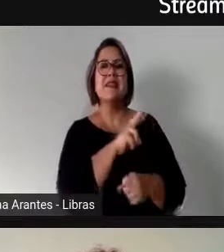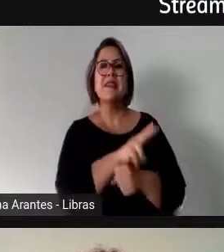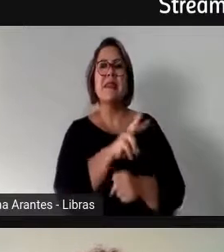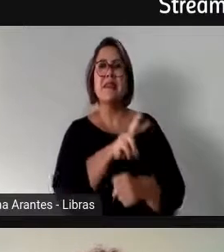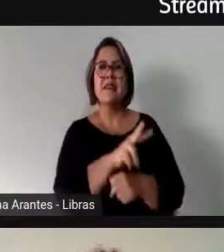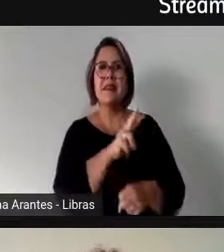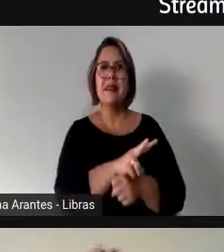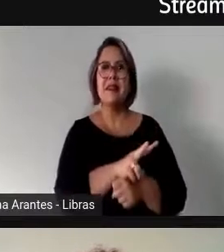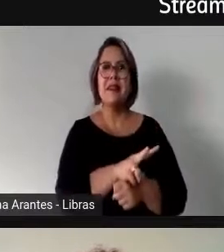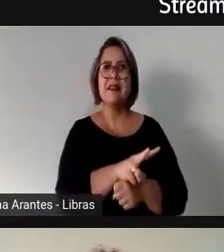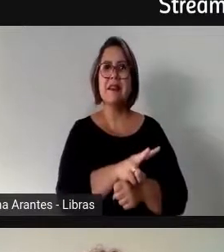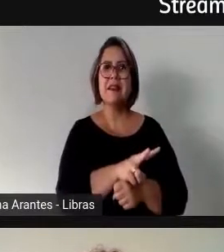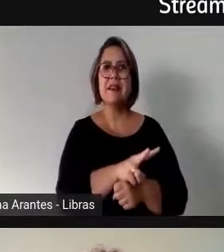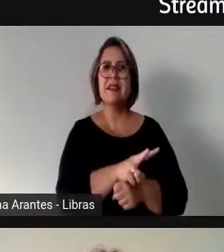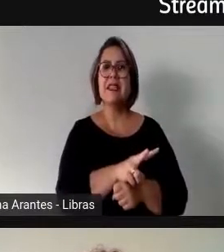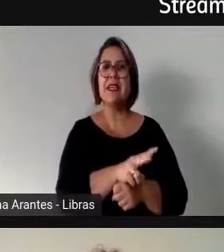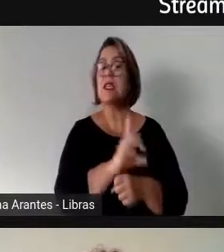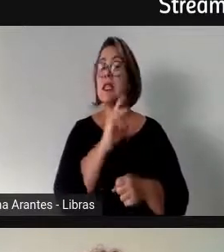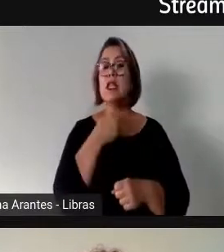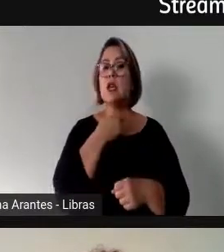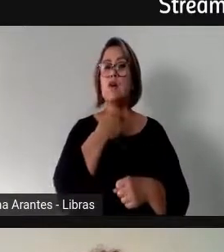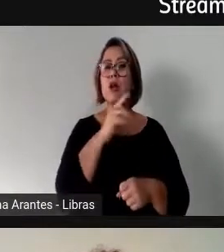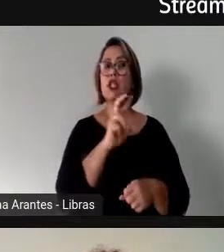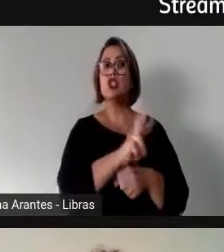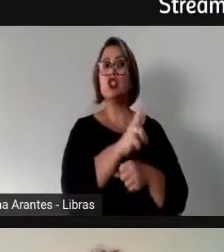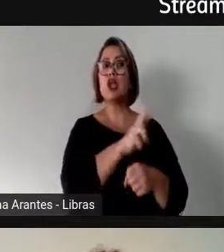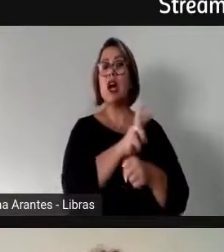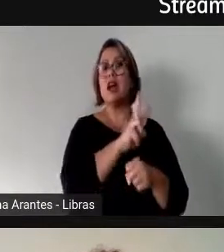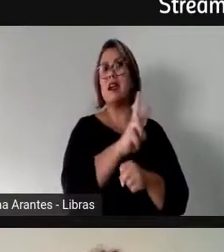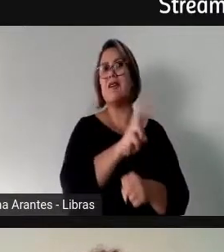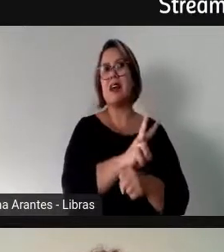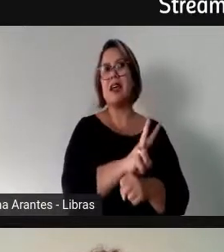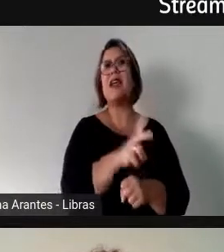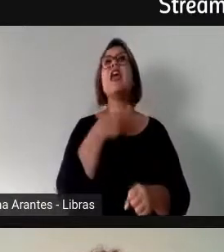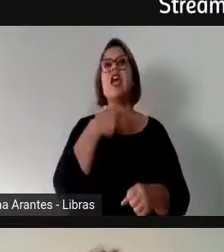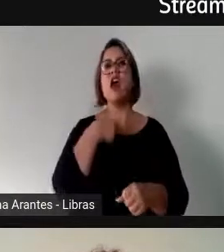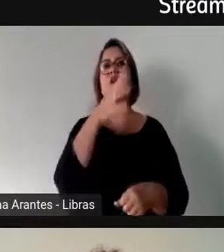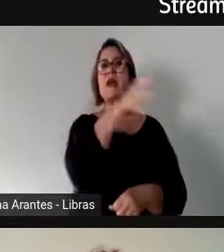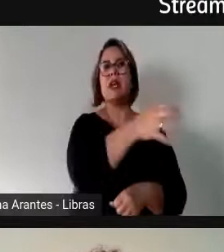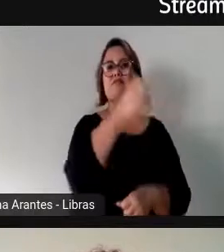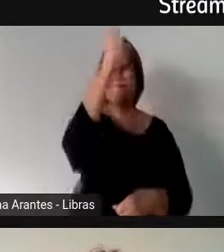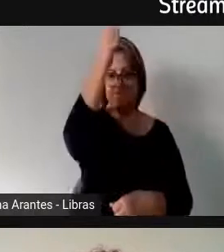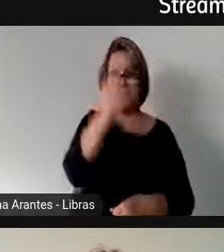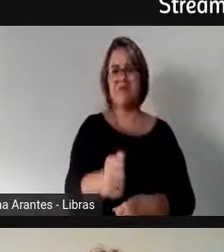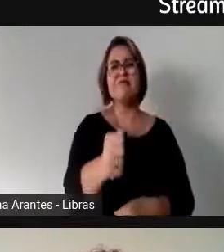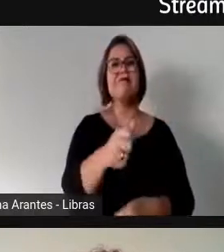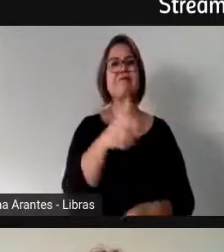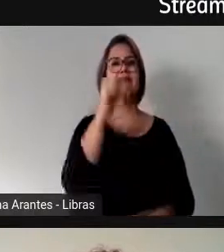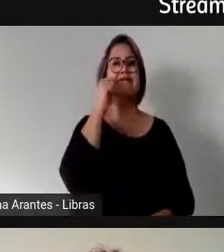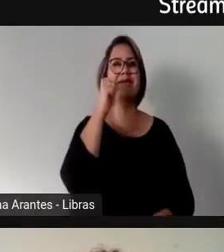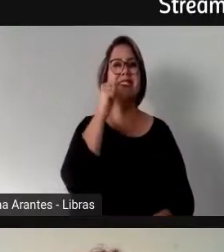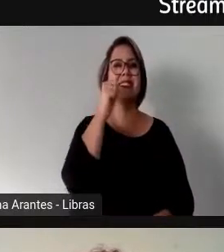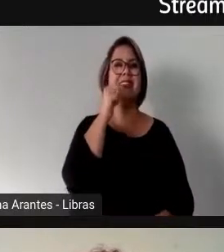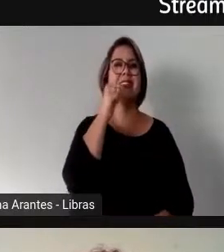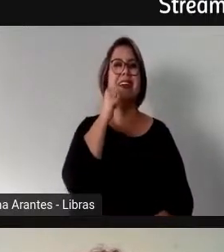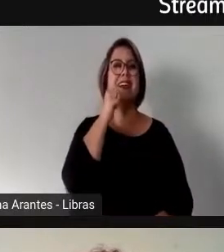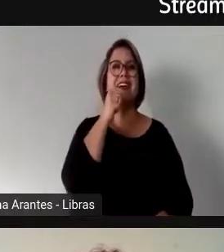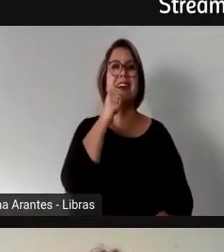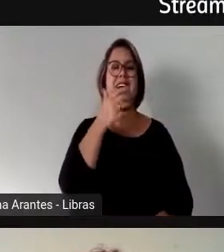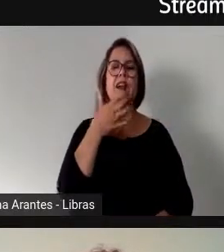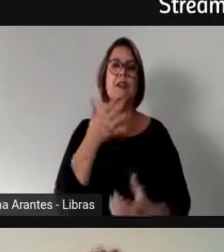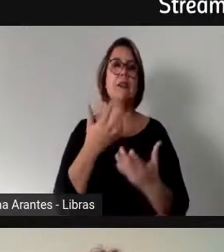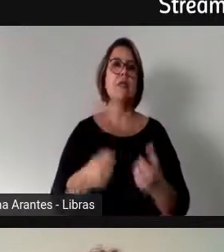deveria preencher as vagas efetivamente com 30% de mulheres, né, os tribunais passaram a não aceitar